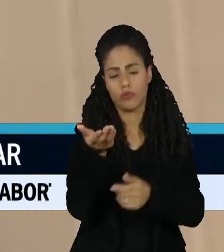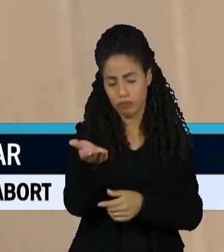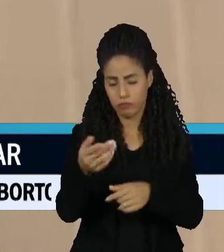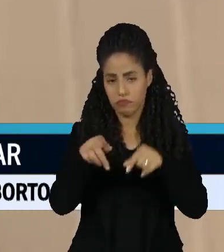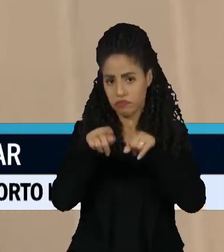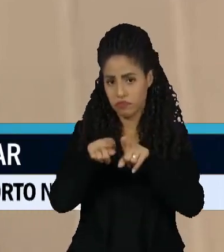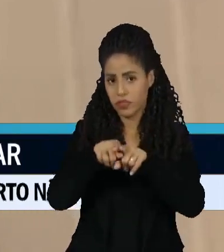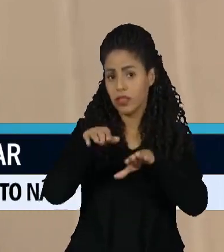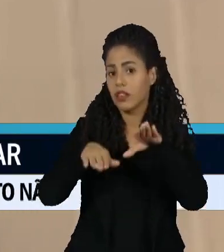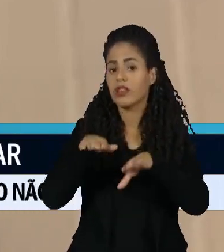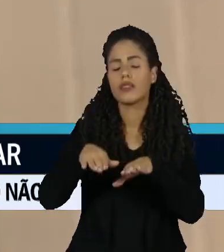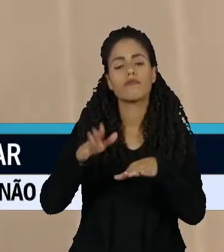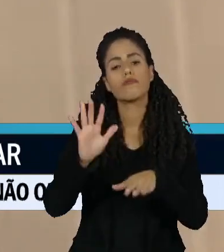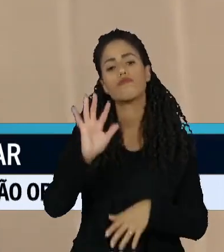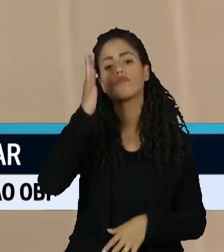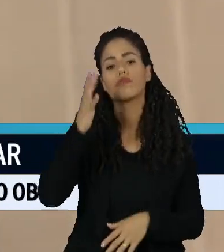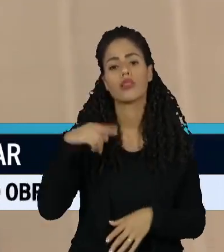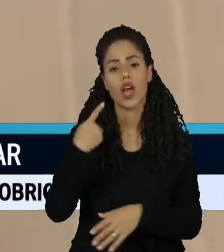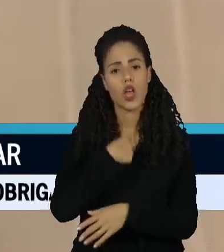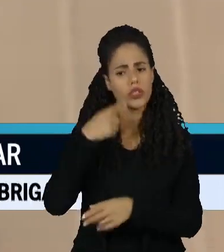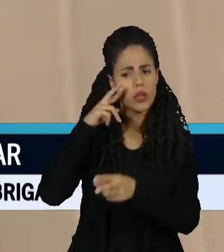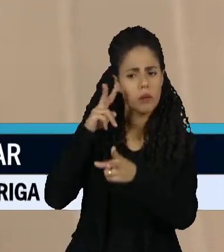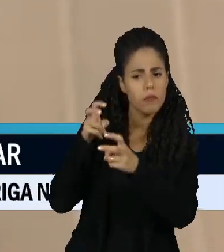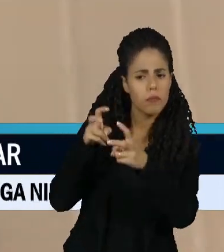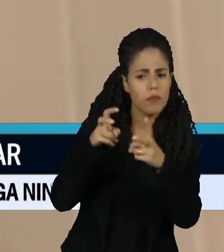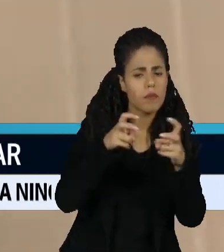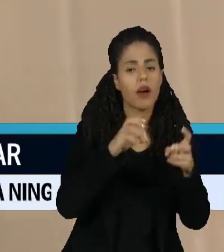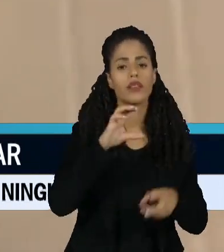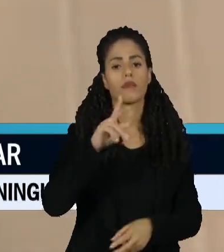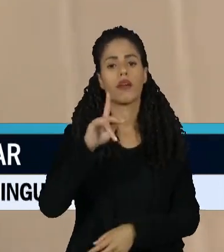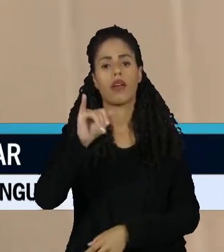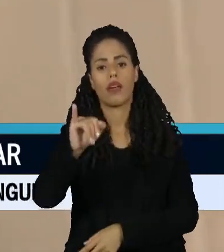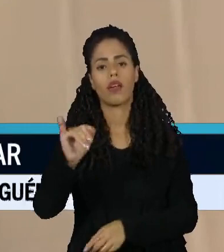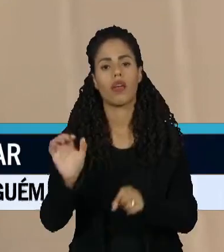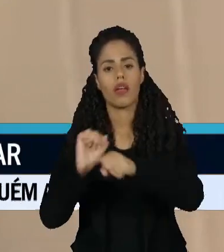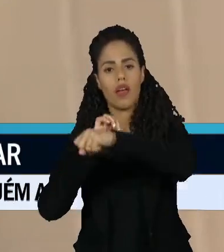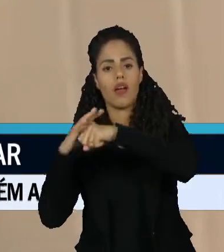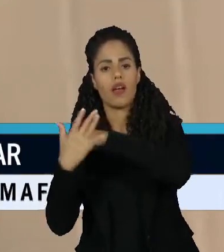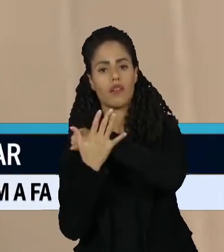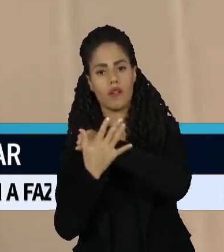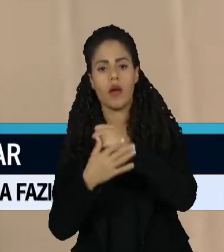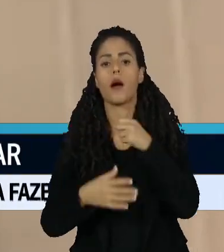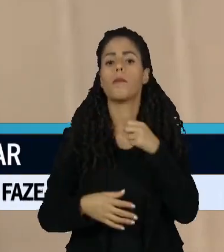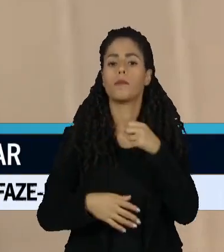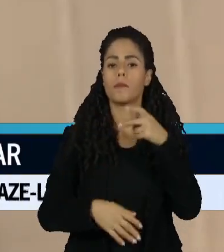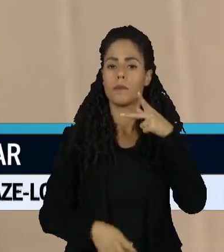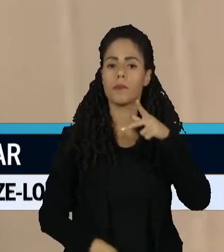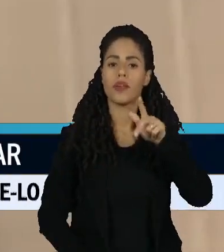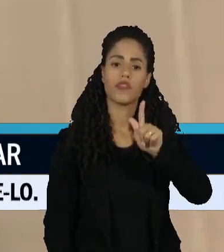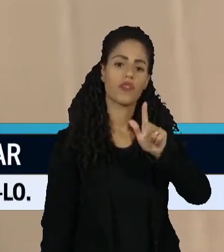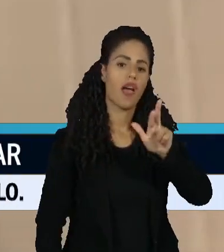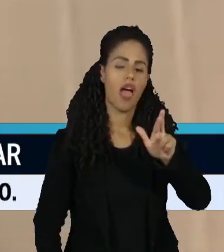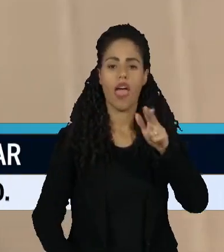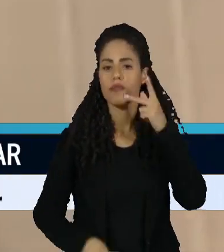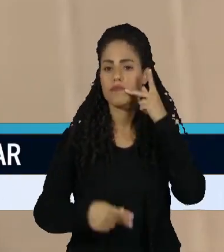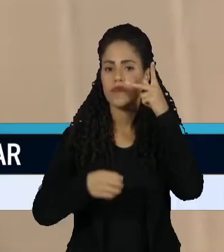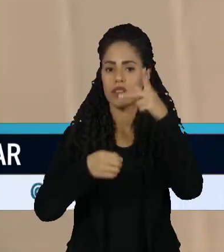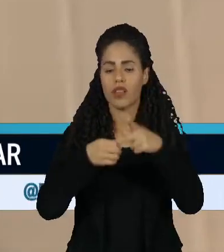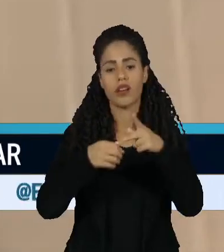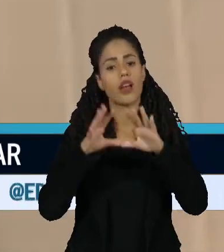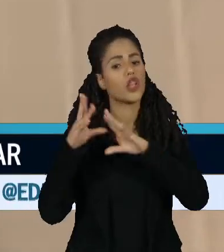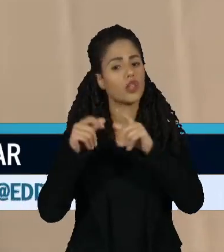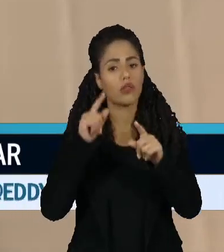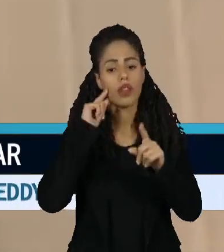E nem sempre, a gente viu no caso também da CPI da Covid, a PGR, nem sempre essas instituições estão